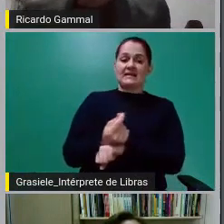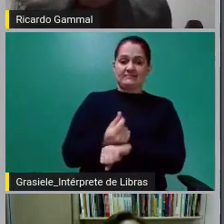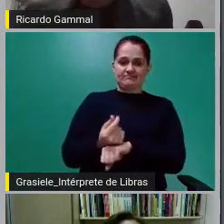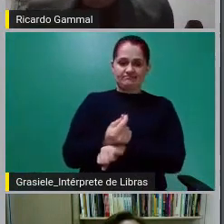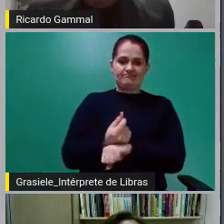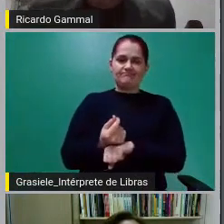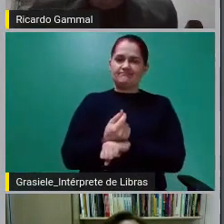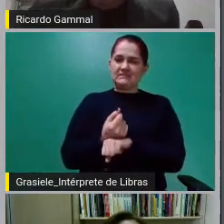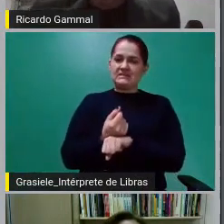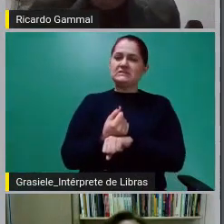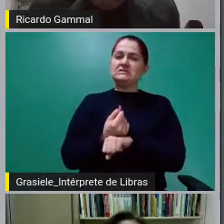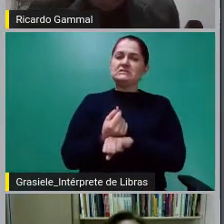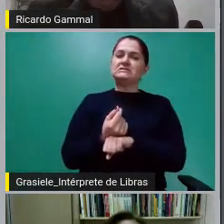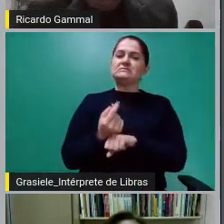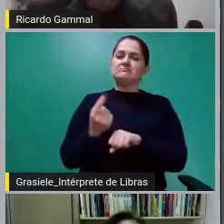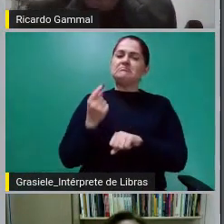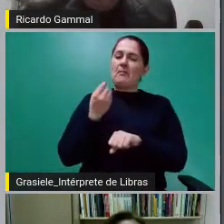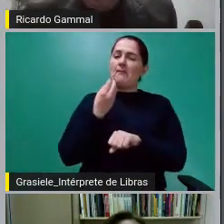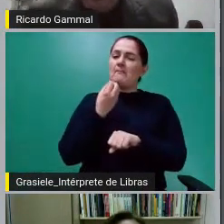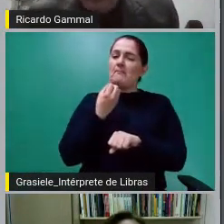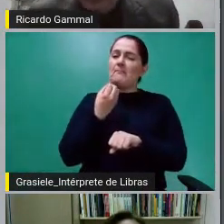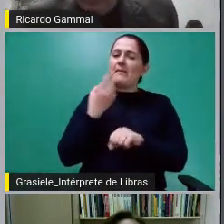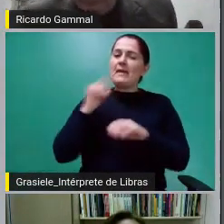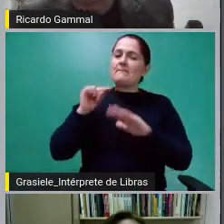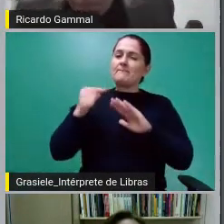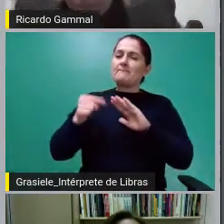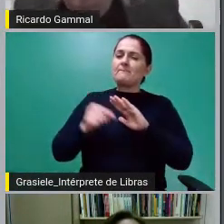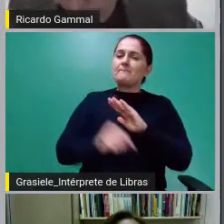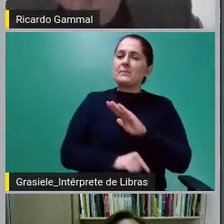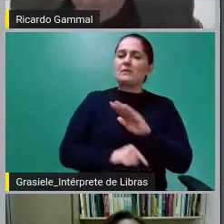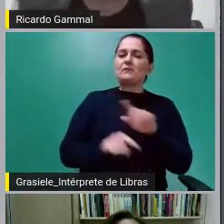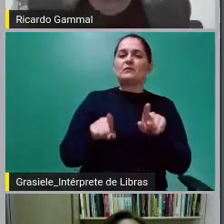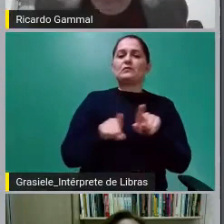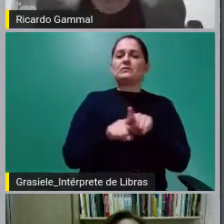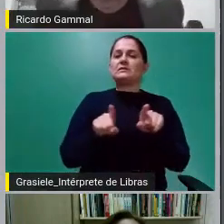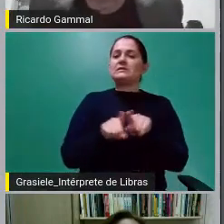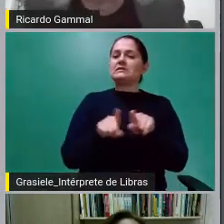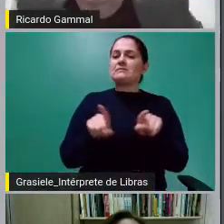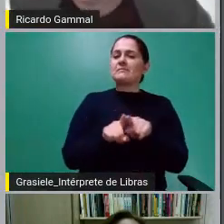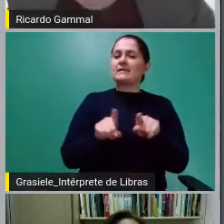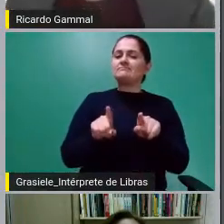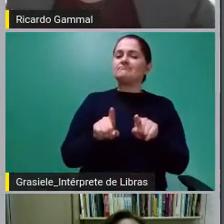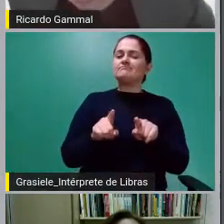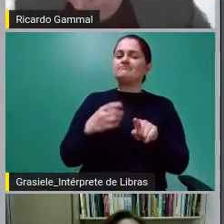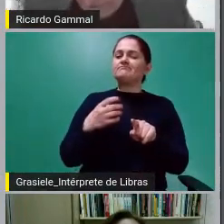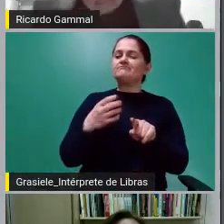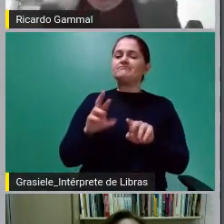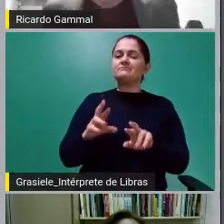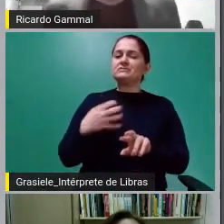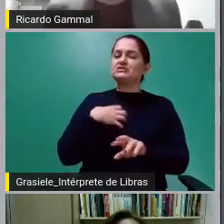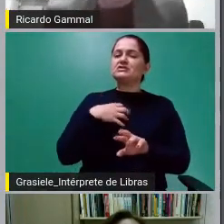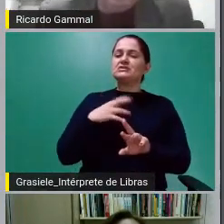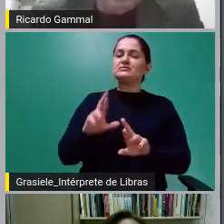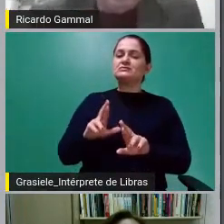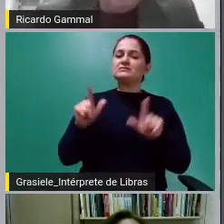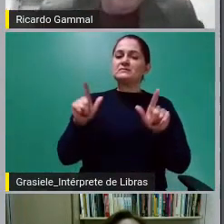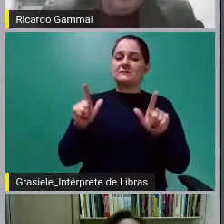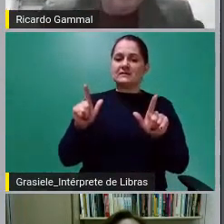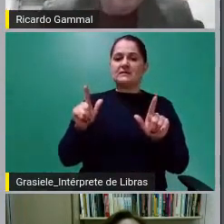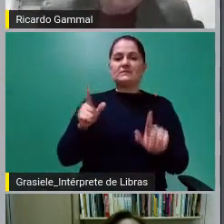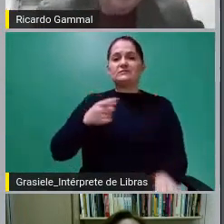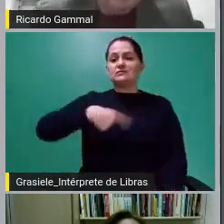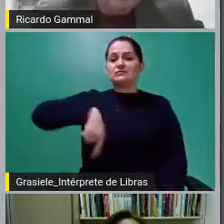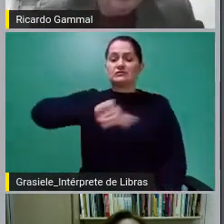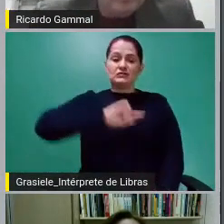complexa e dada a sua natureza peculiar? Então, nós não estamos